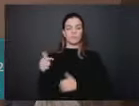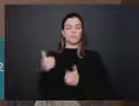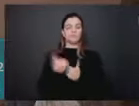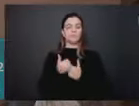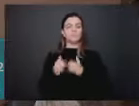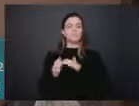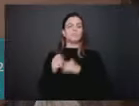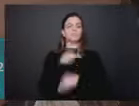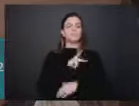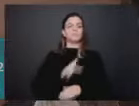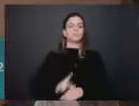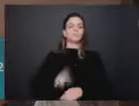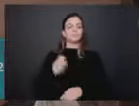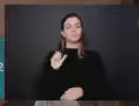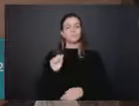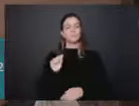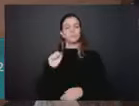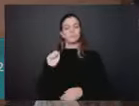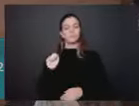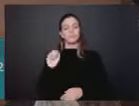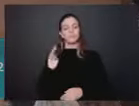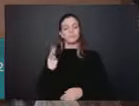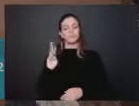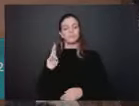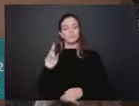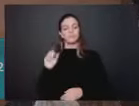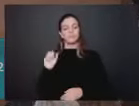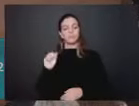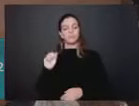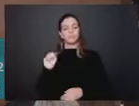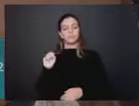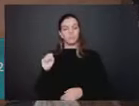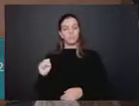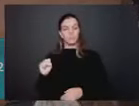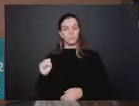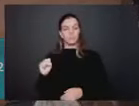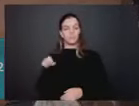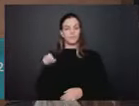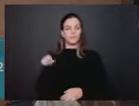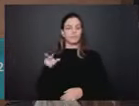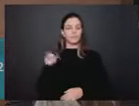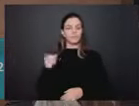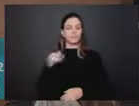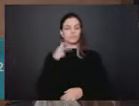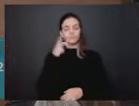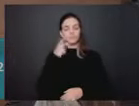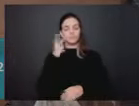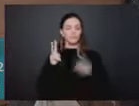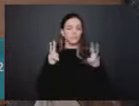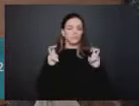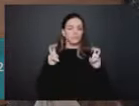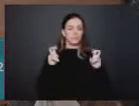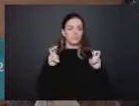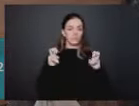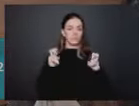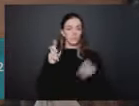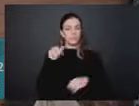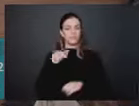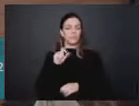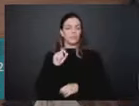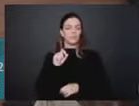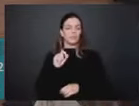Brasileira de Self Storage, que discorrerá sobre o tema Realização em